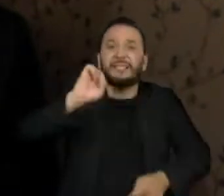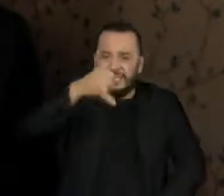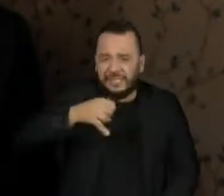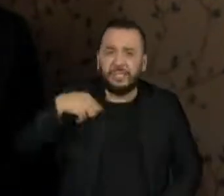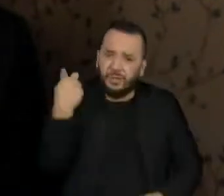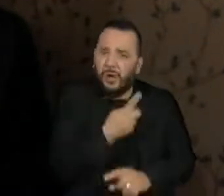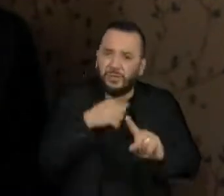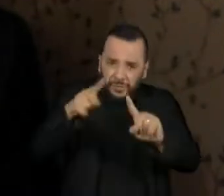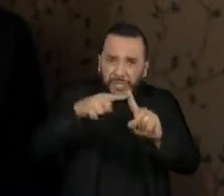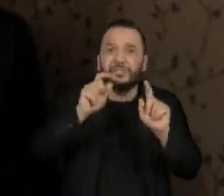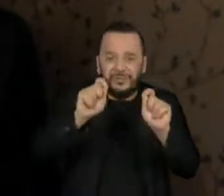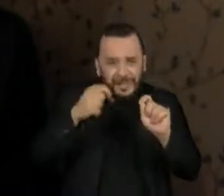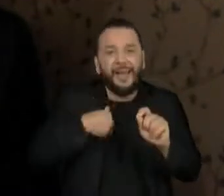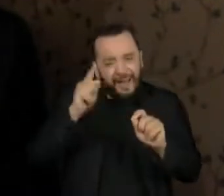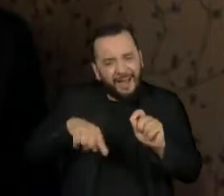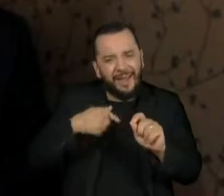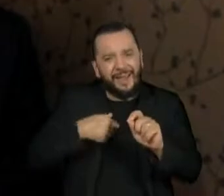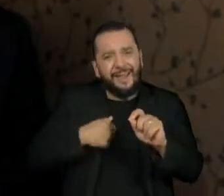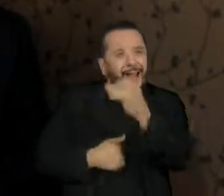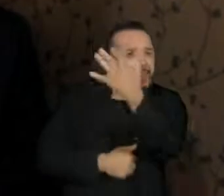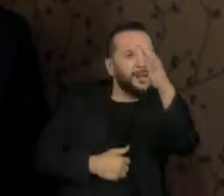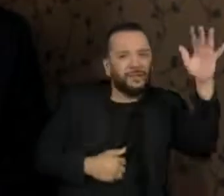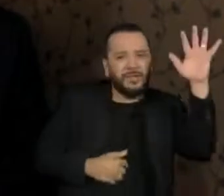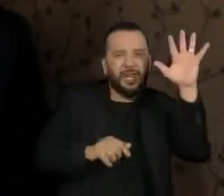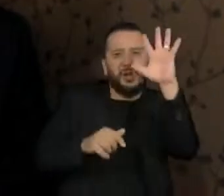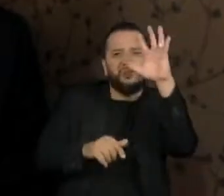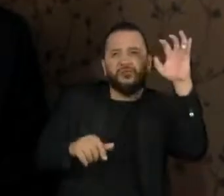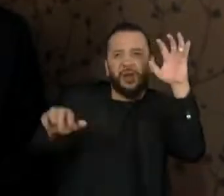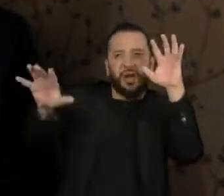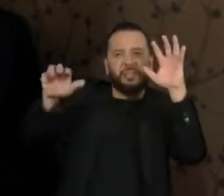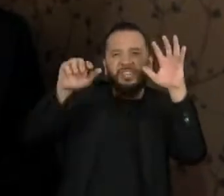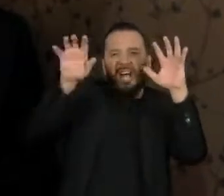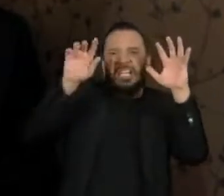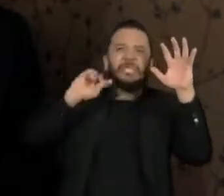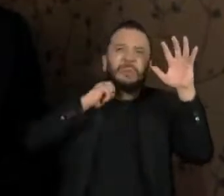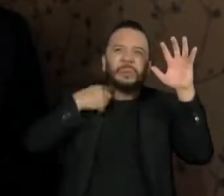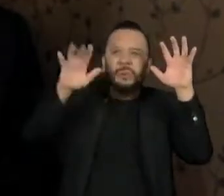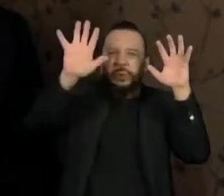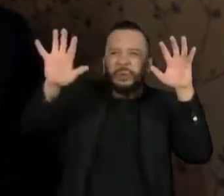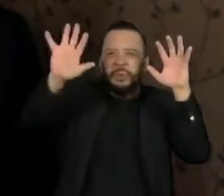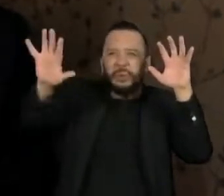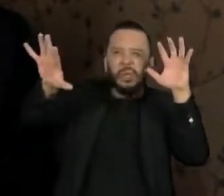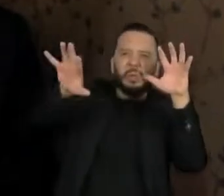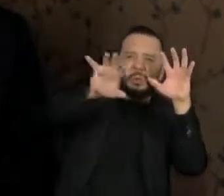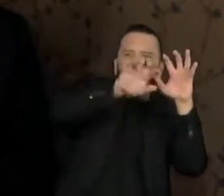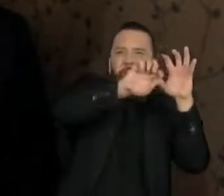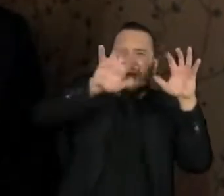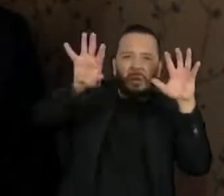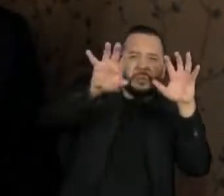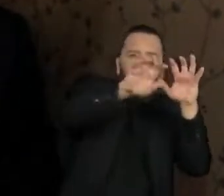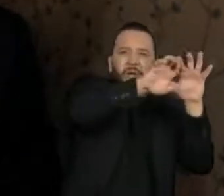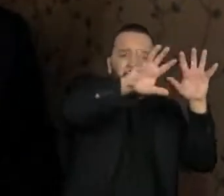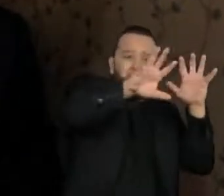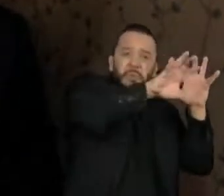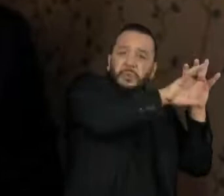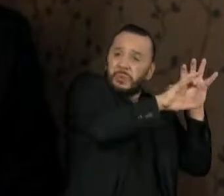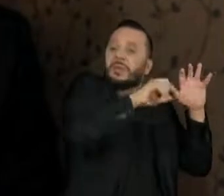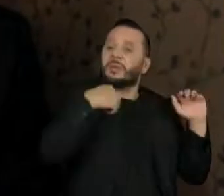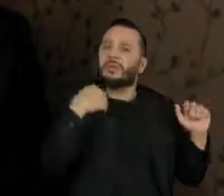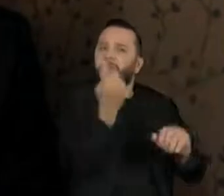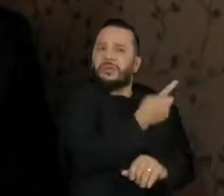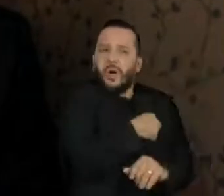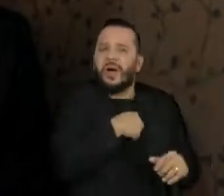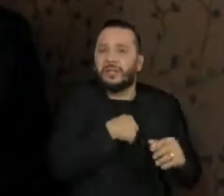monetizar essa riqueza da Amazônia e criar um mecanismo de reversão em que sempre que ocorrer a venda do crédito,